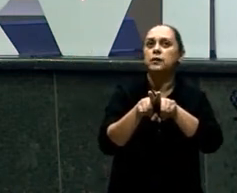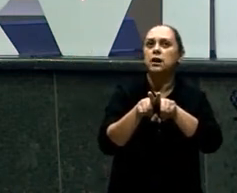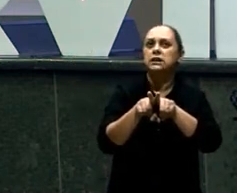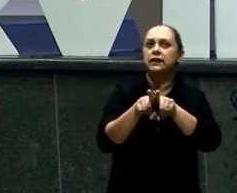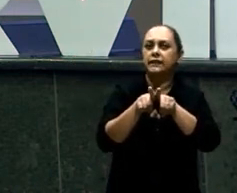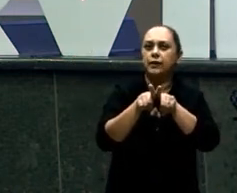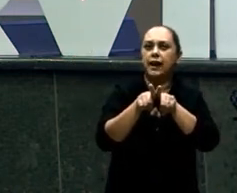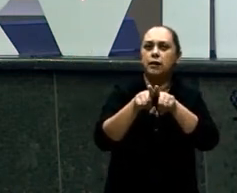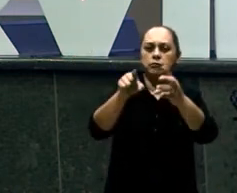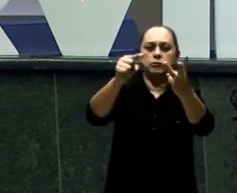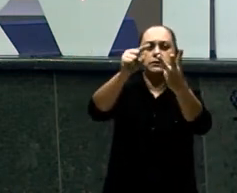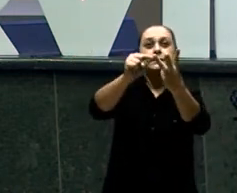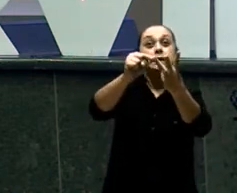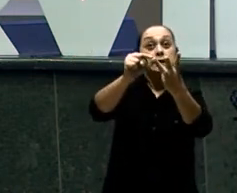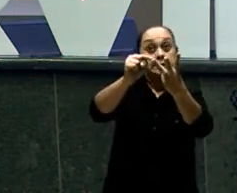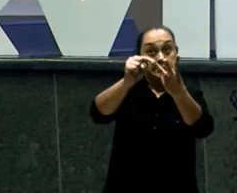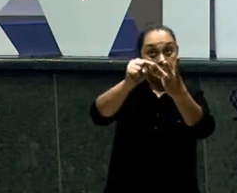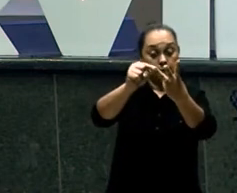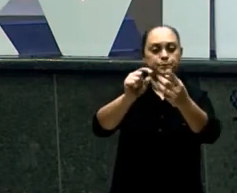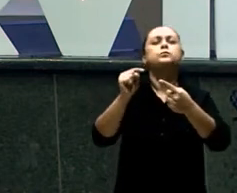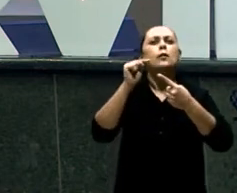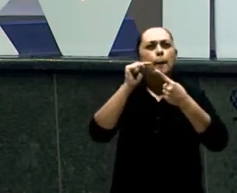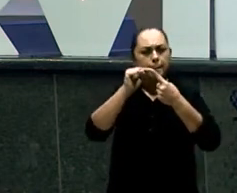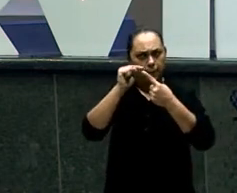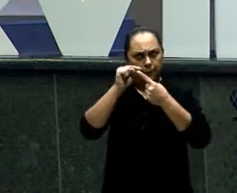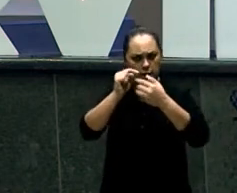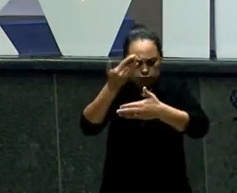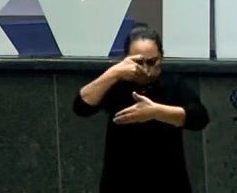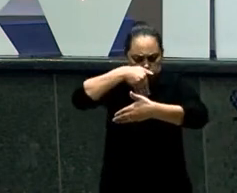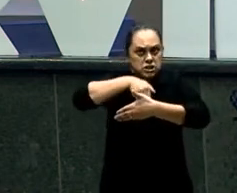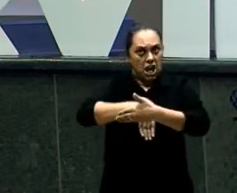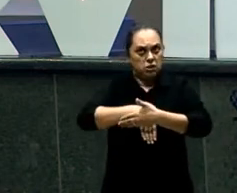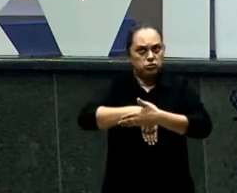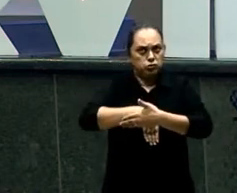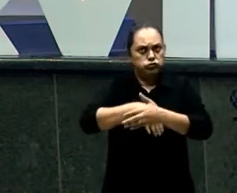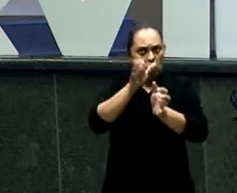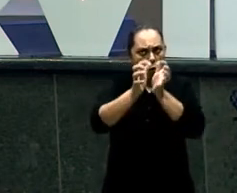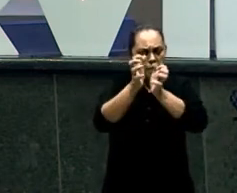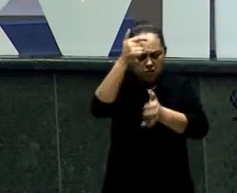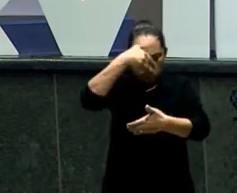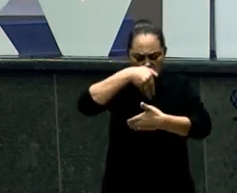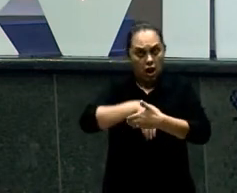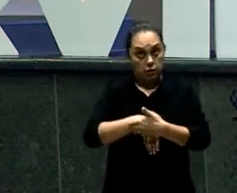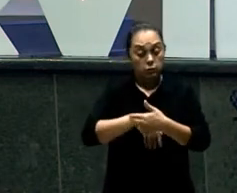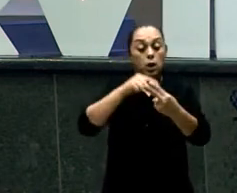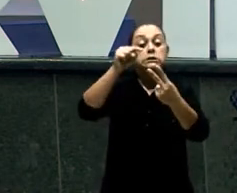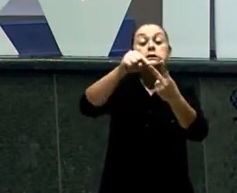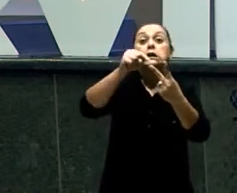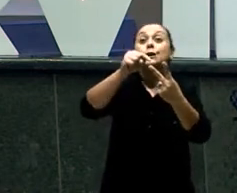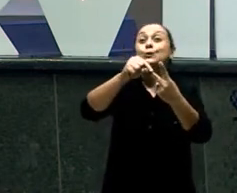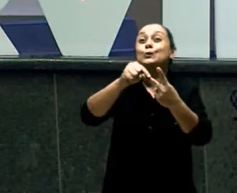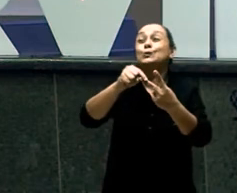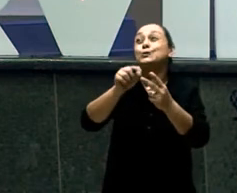É o conflito Interpessoal Ou Intrapessoal Interpessoal Que é com